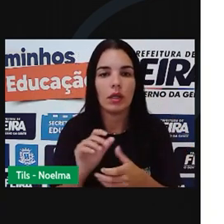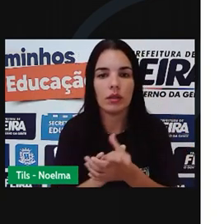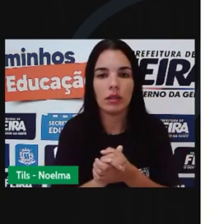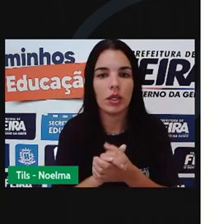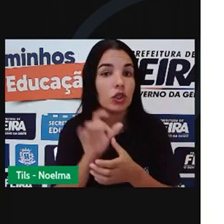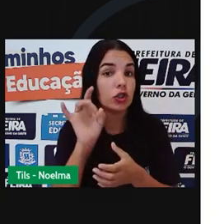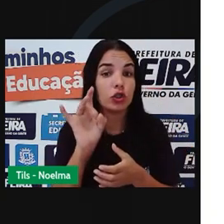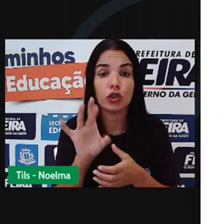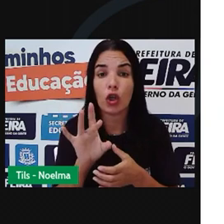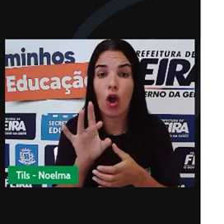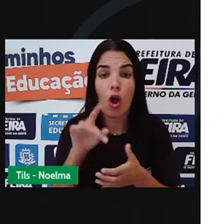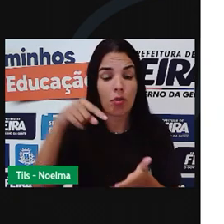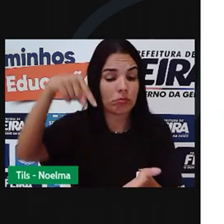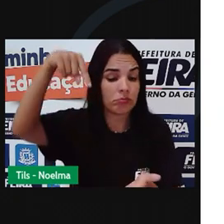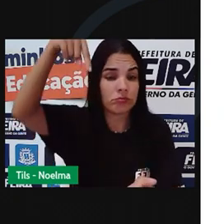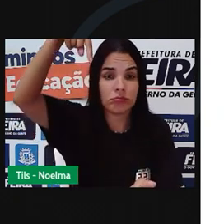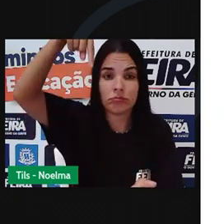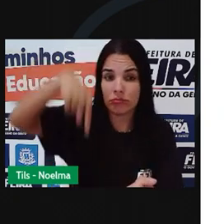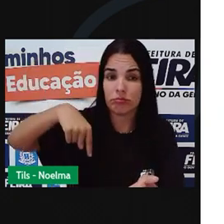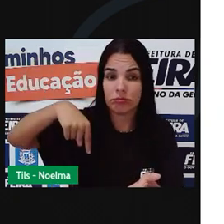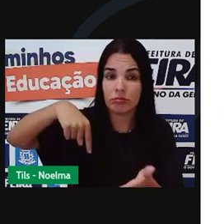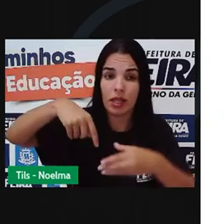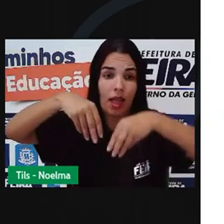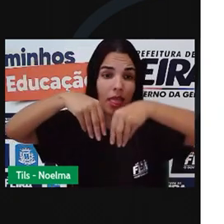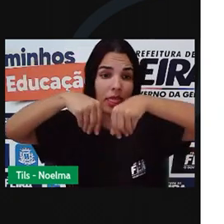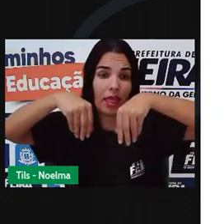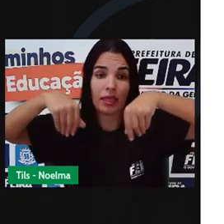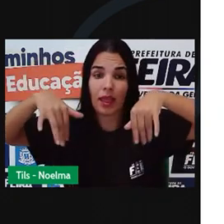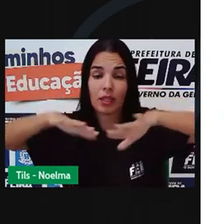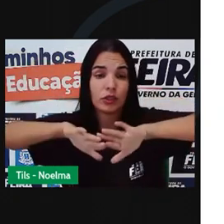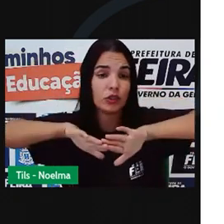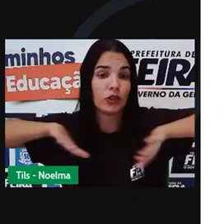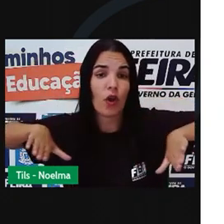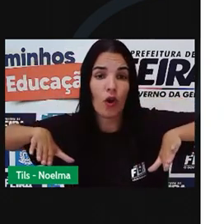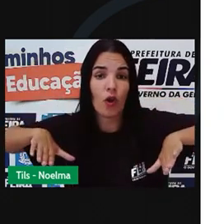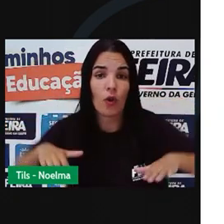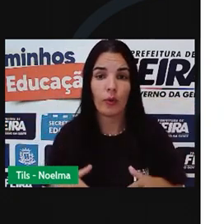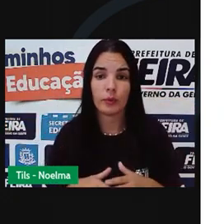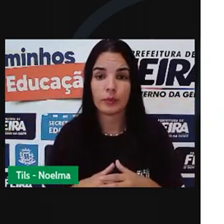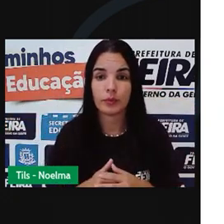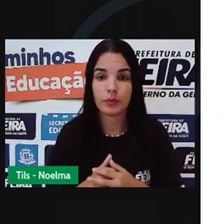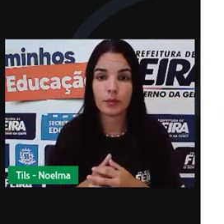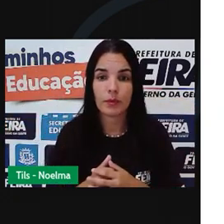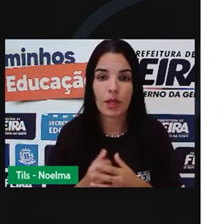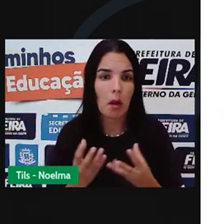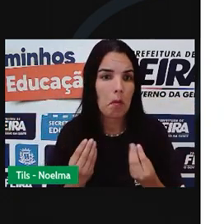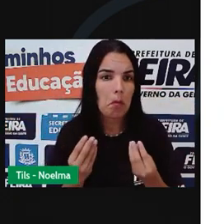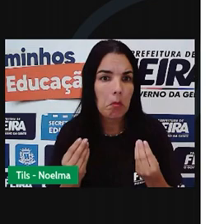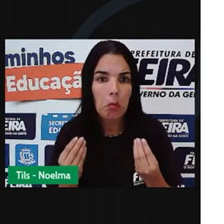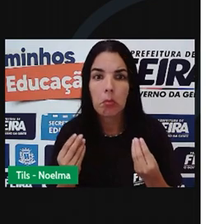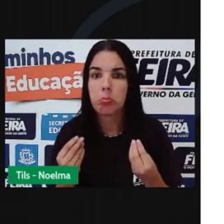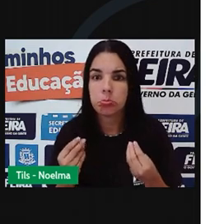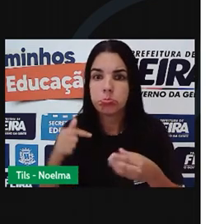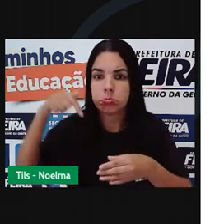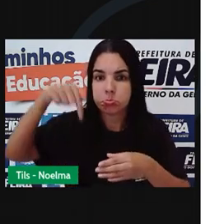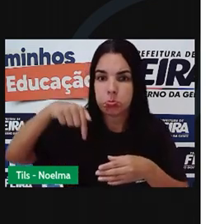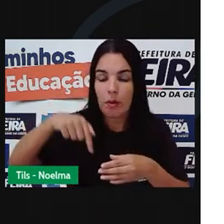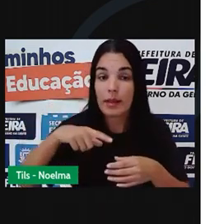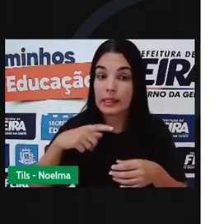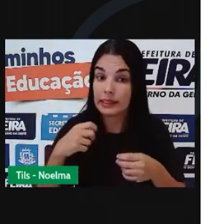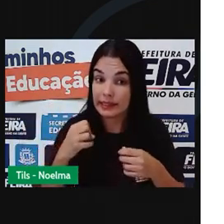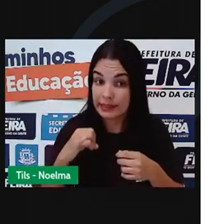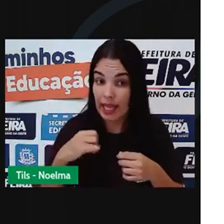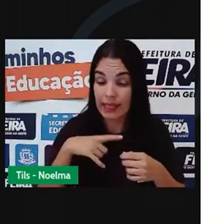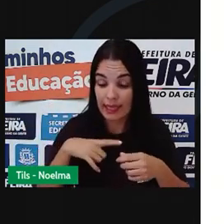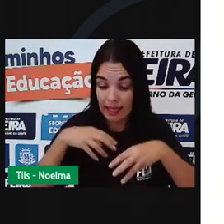enterrar os galinhos aí. Você pode colocar vários galinhos. É importante que a terra esteja bem fofa.